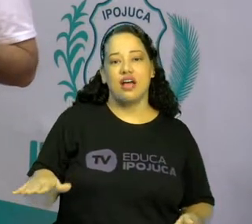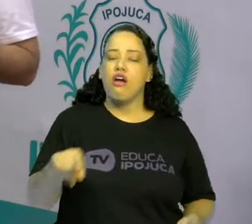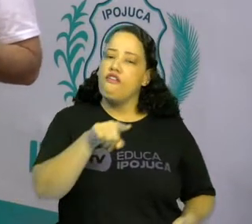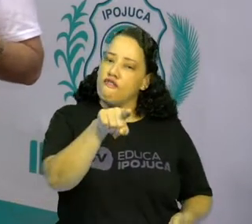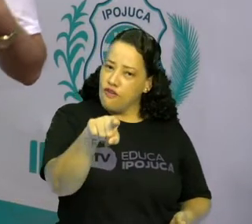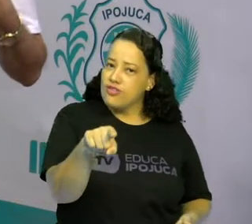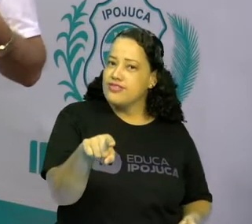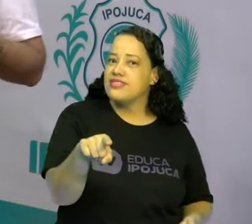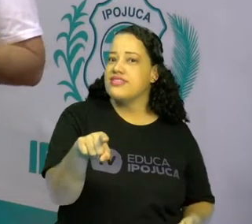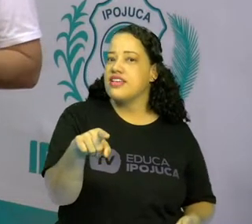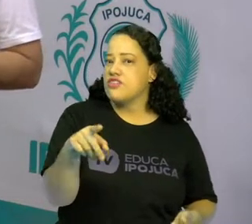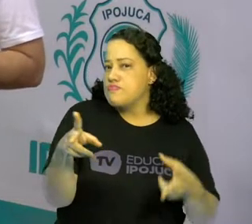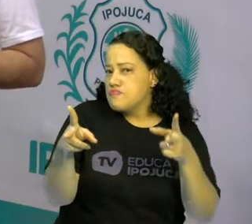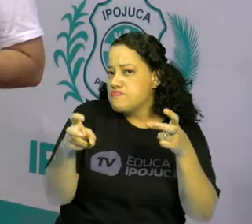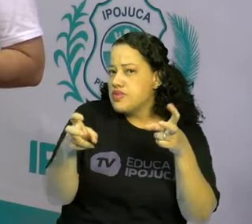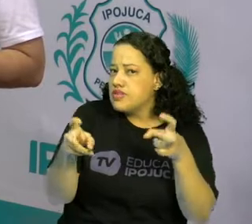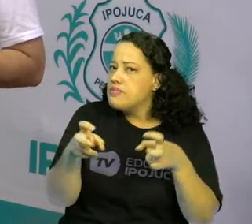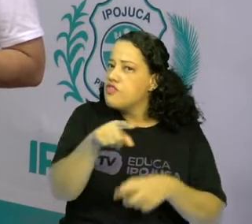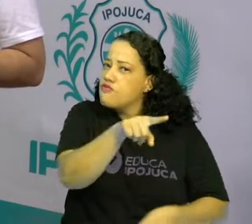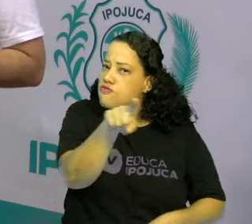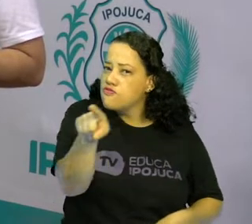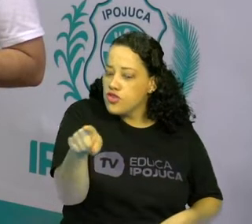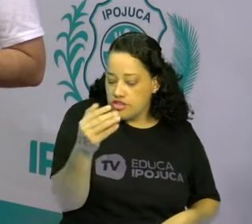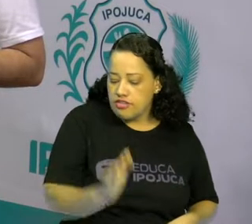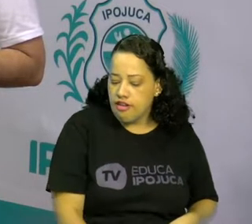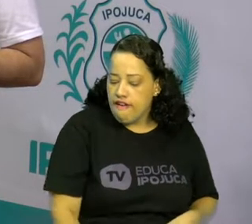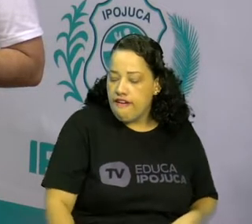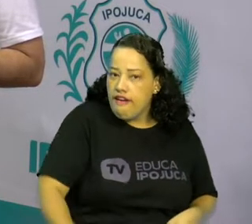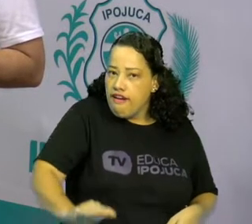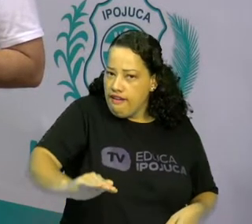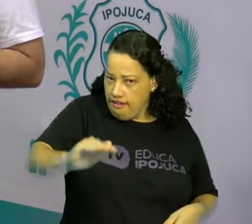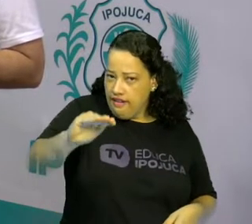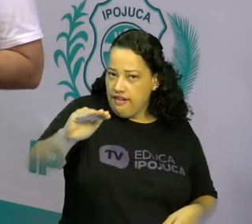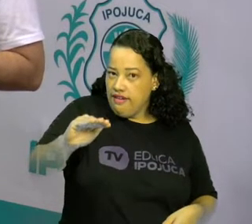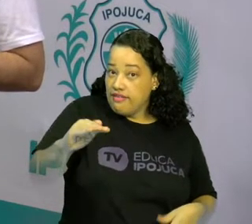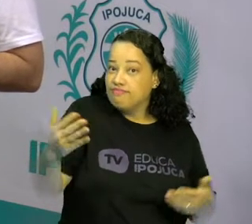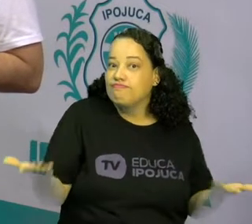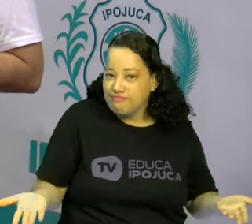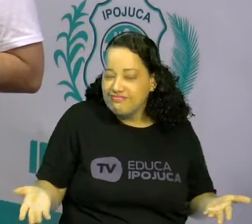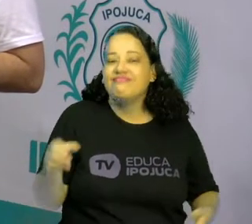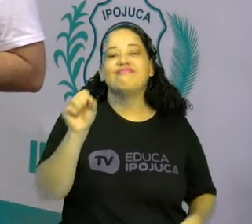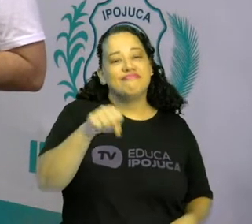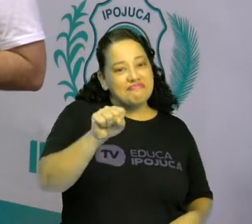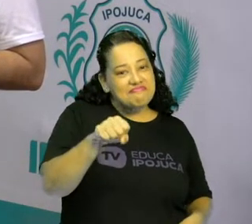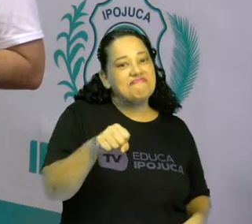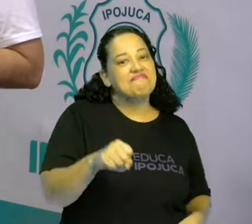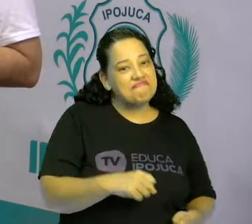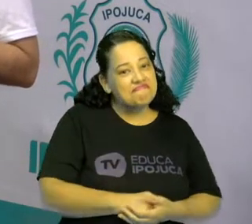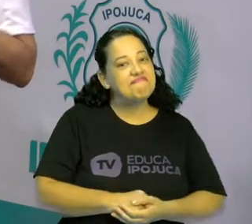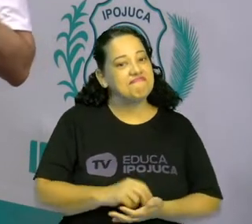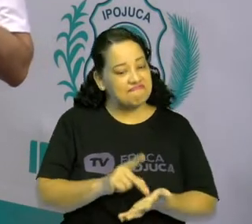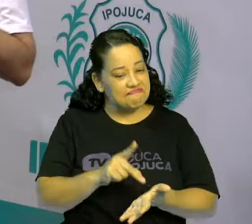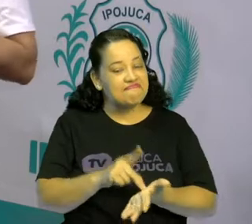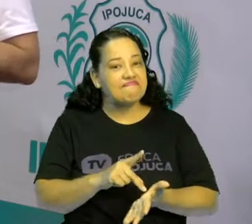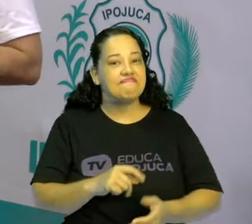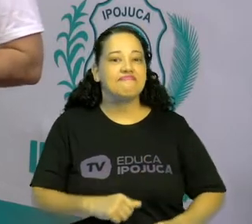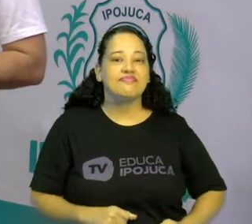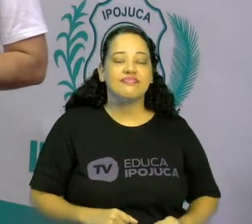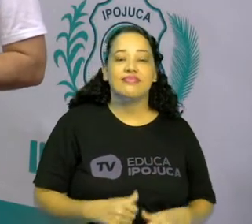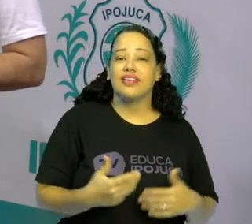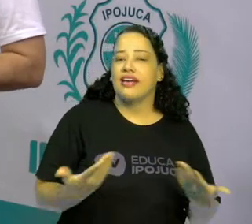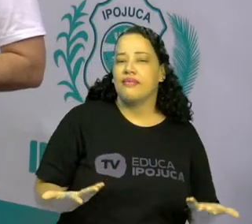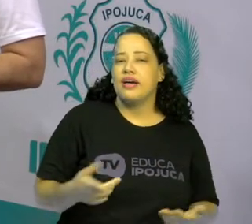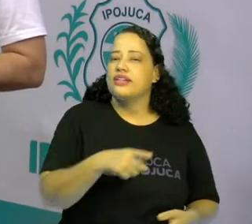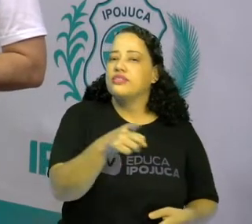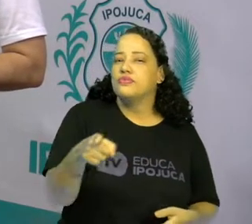Vocês perceberam que vocês já cresceram bastante? Isso mesmo! E como